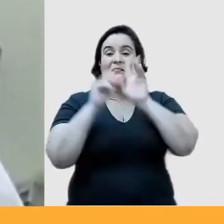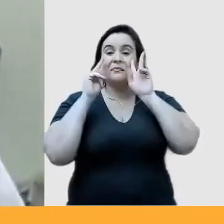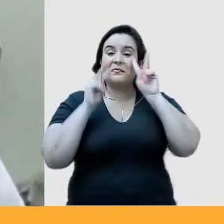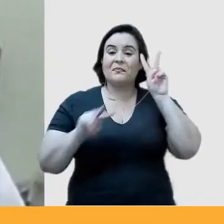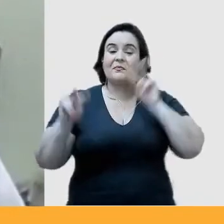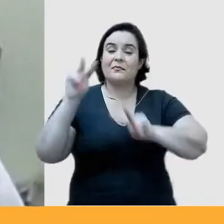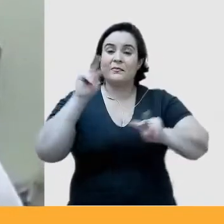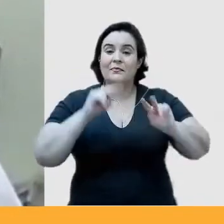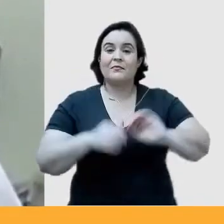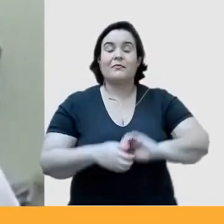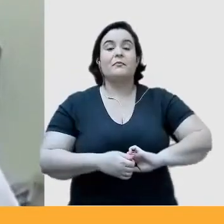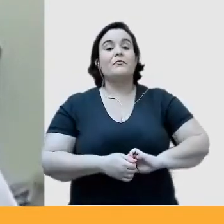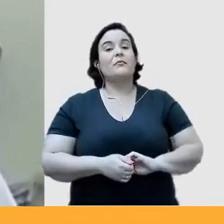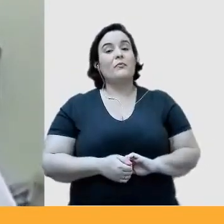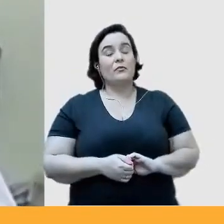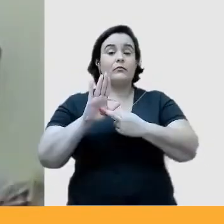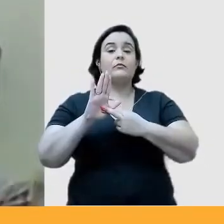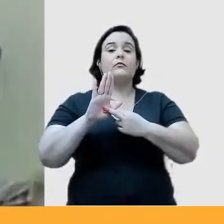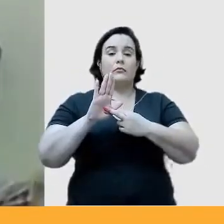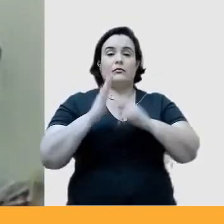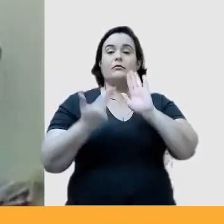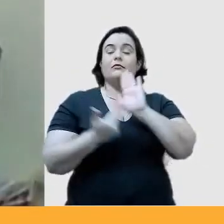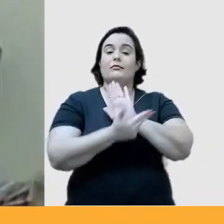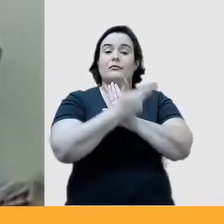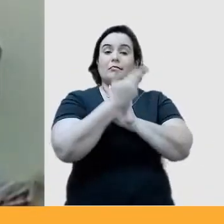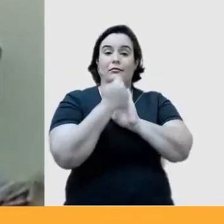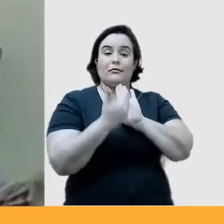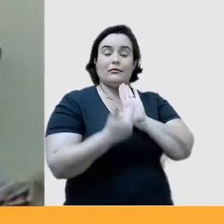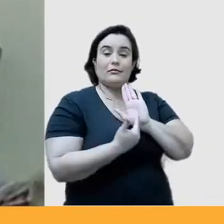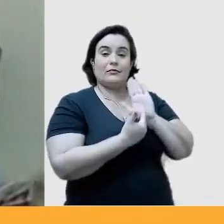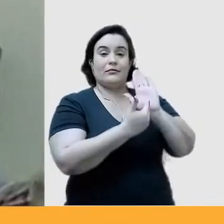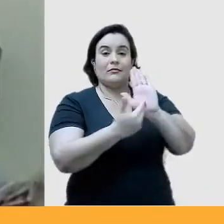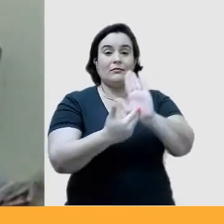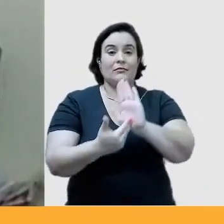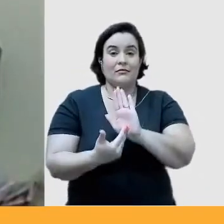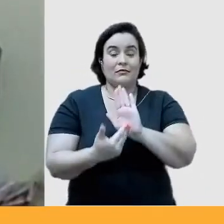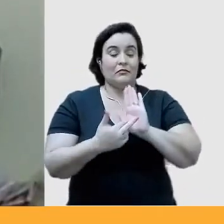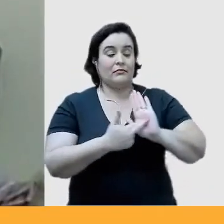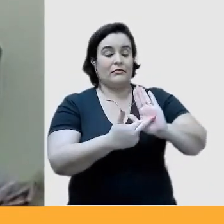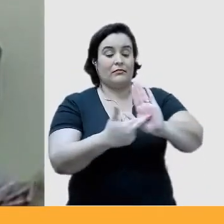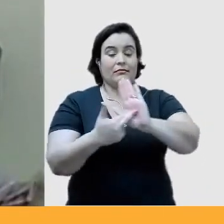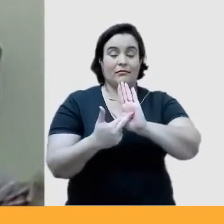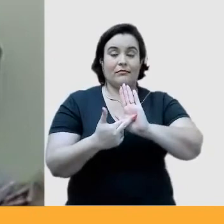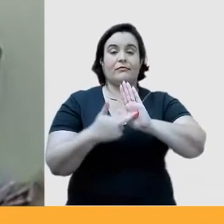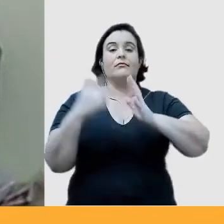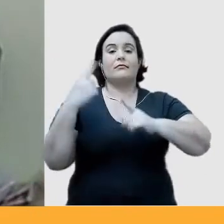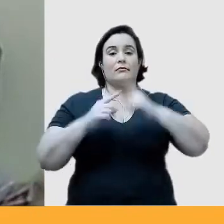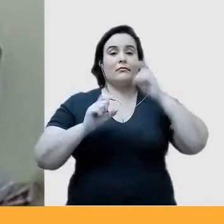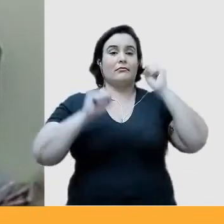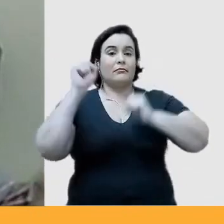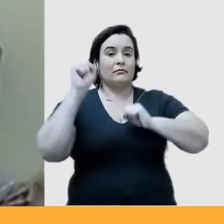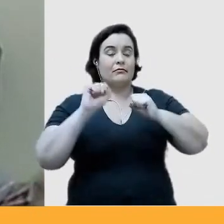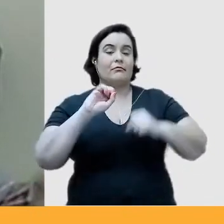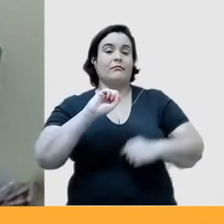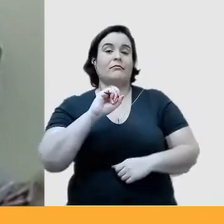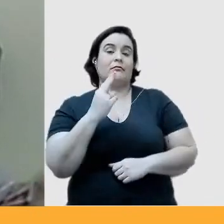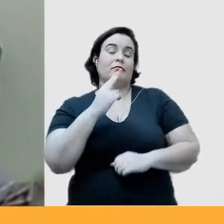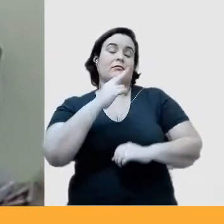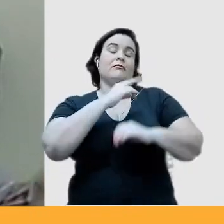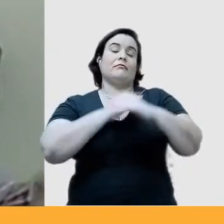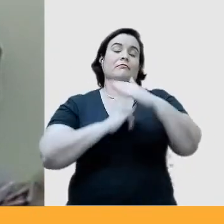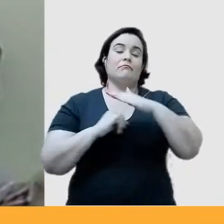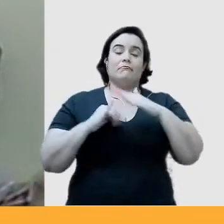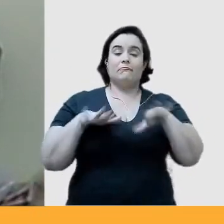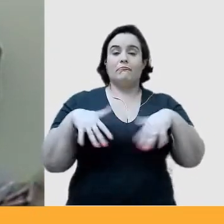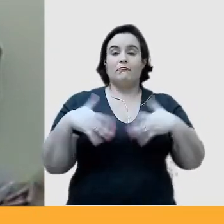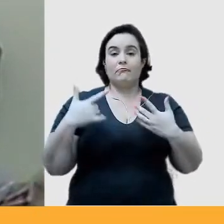ela vai fazer essa representação gráfica para empresa para entidades e tal e é